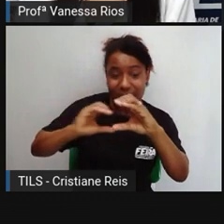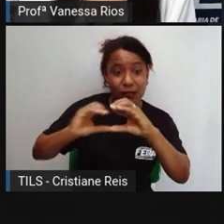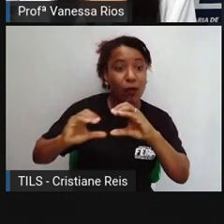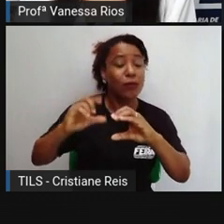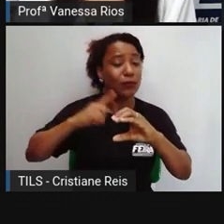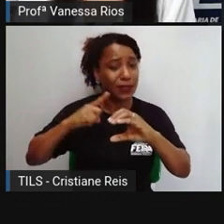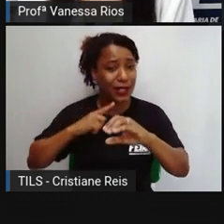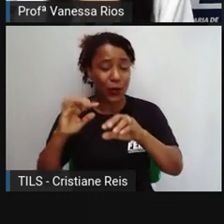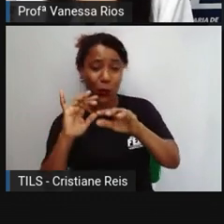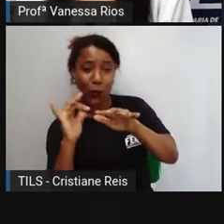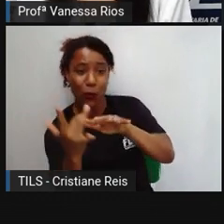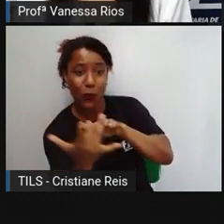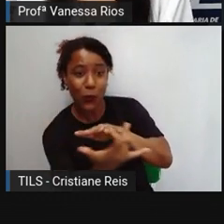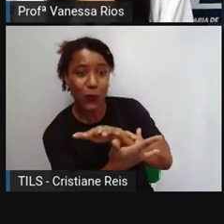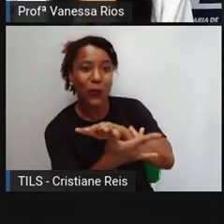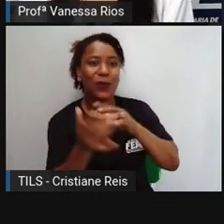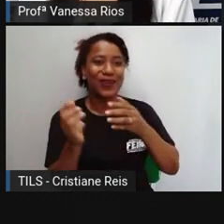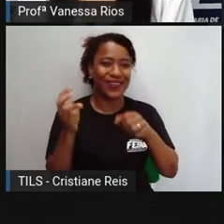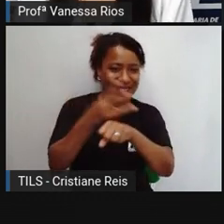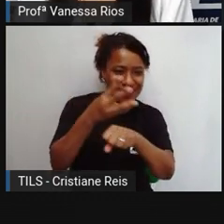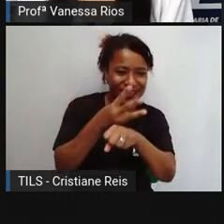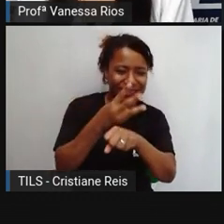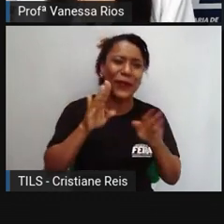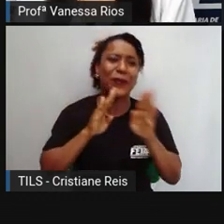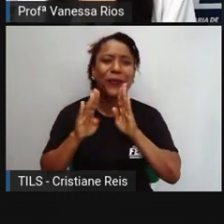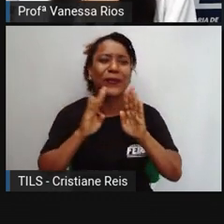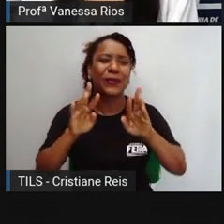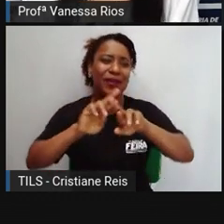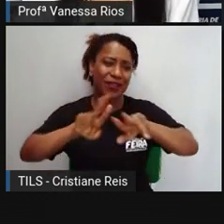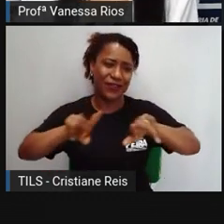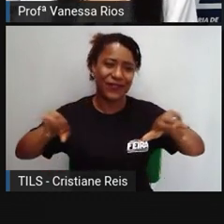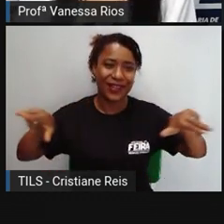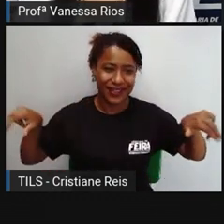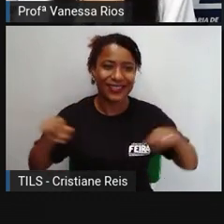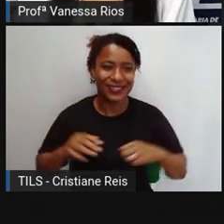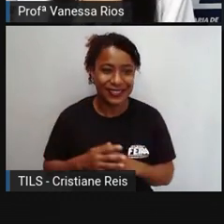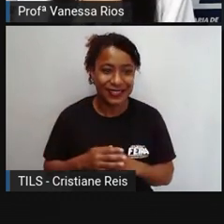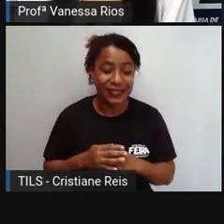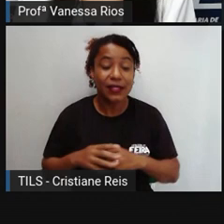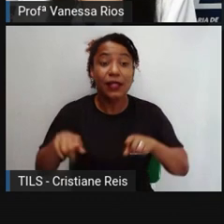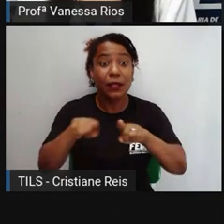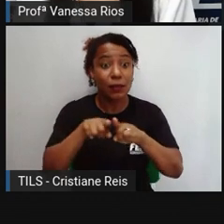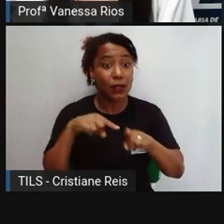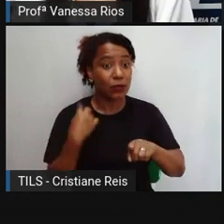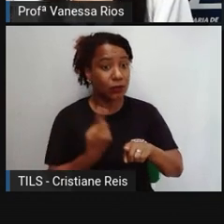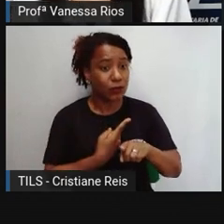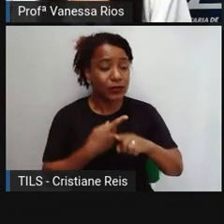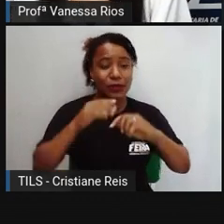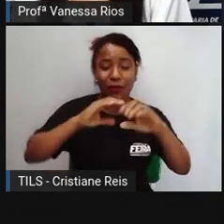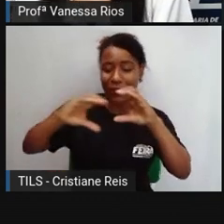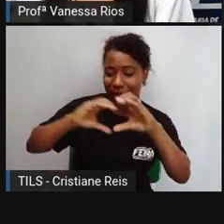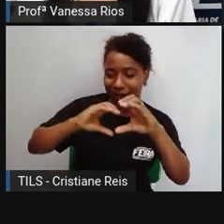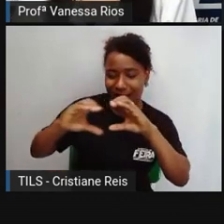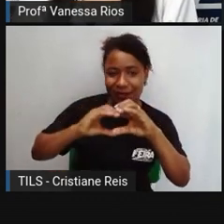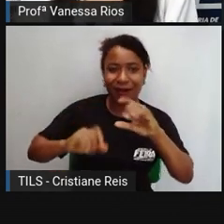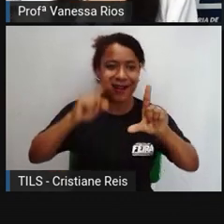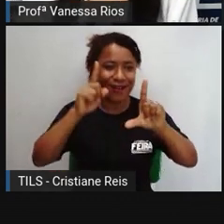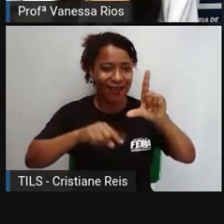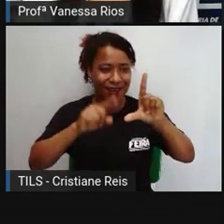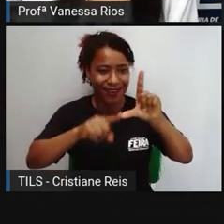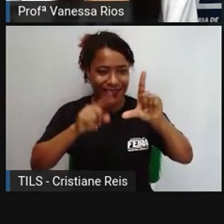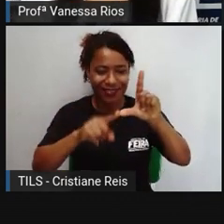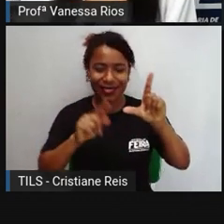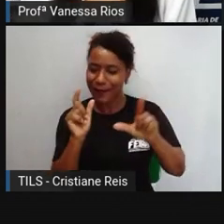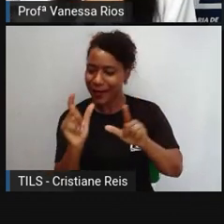sociais diversas atualmente. E muitas vezes nos comunicamos, em vez de usar letras, né, de formar